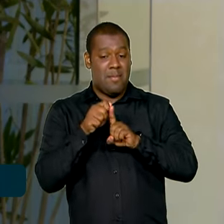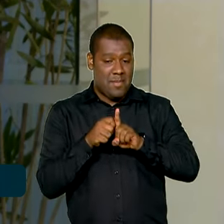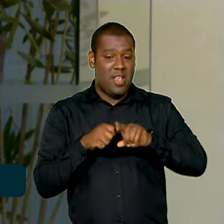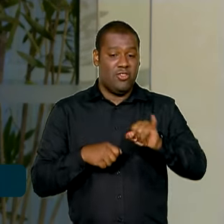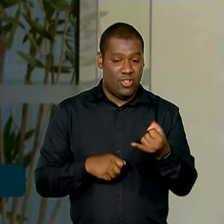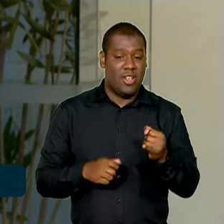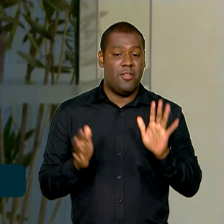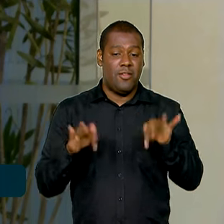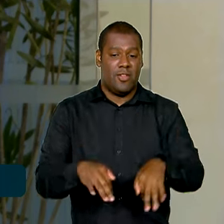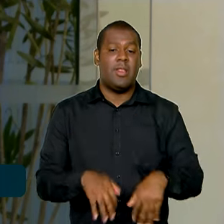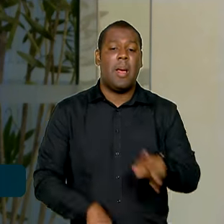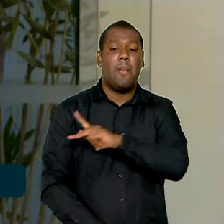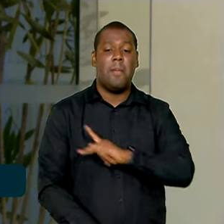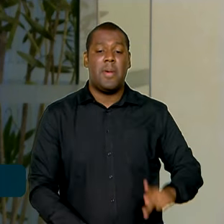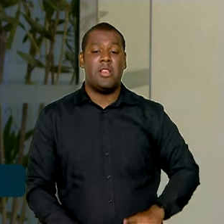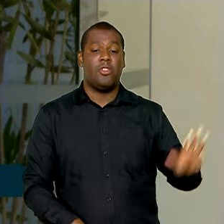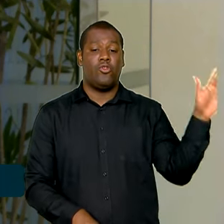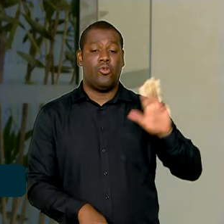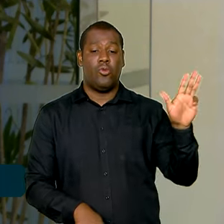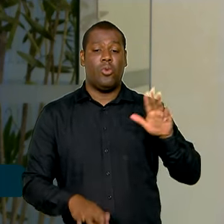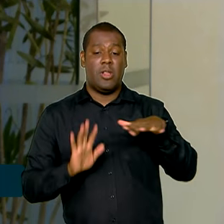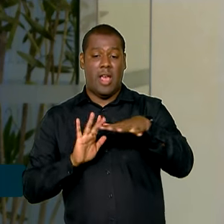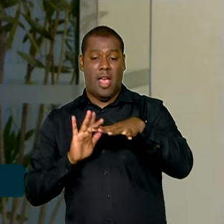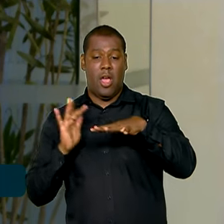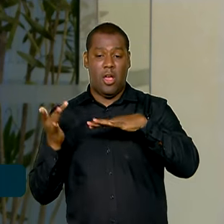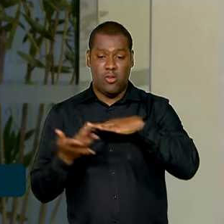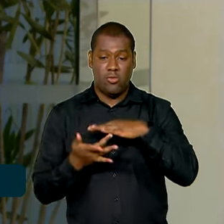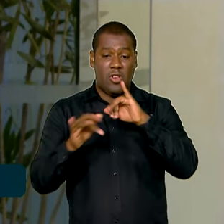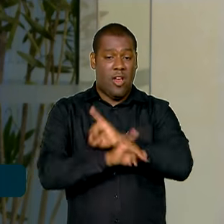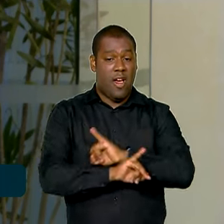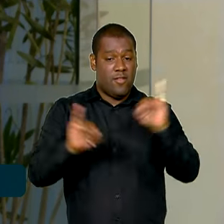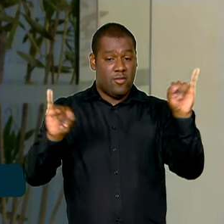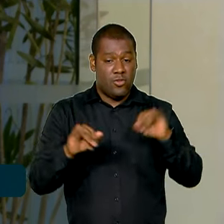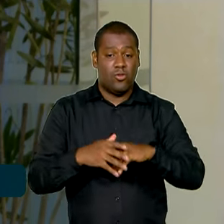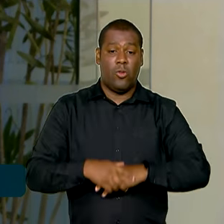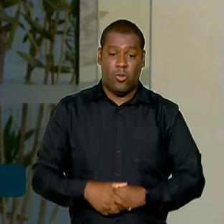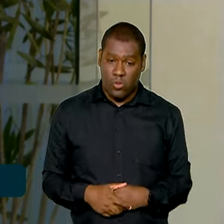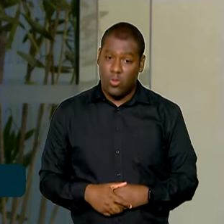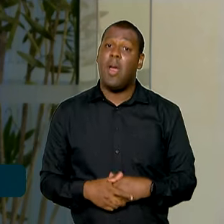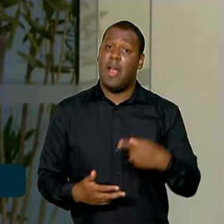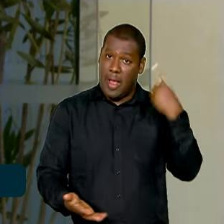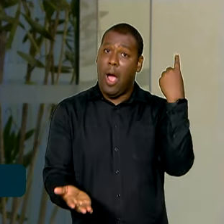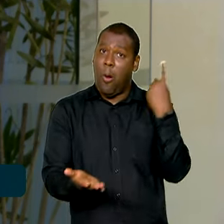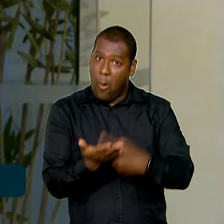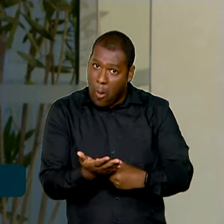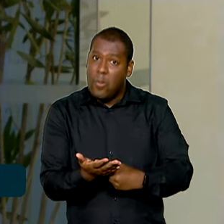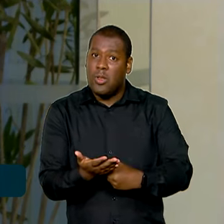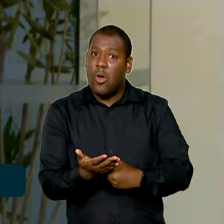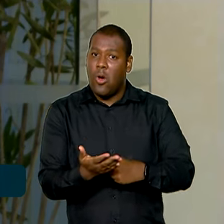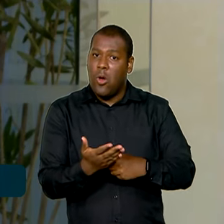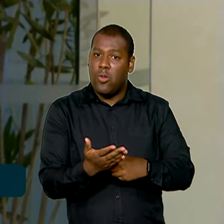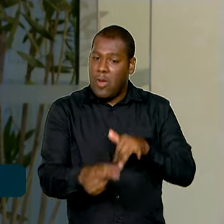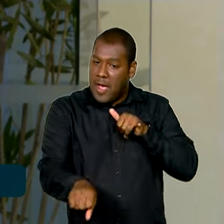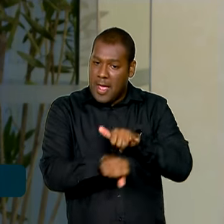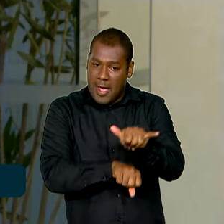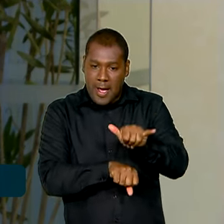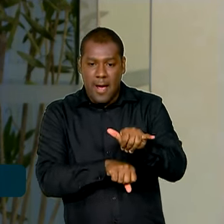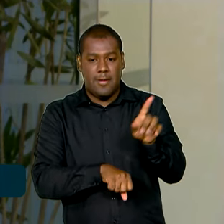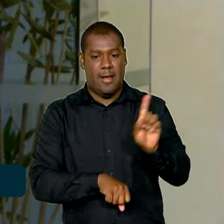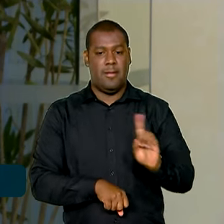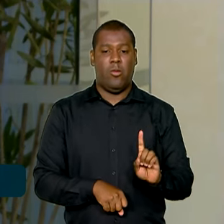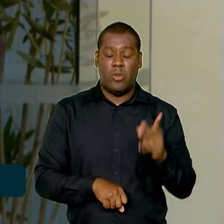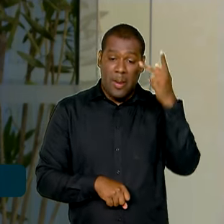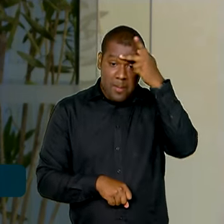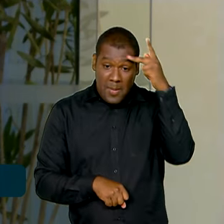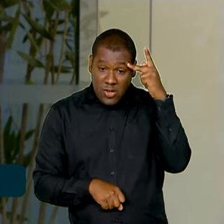o presidente Lula publicou nas redes sociais o seguinte, que essa promessa vai ser cumprida, que quem ganha até dois salários mínimos não vai pagar